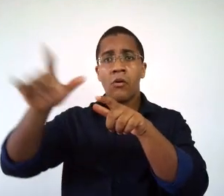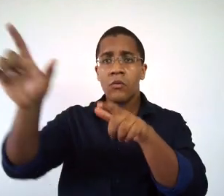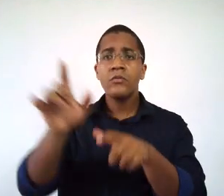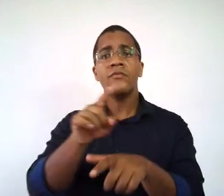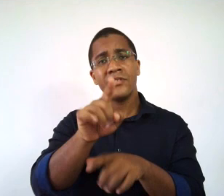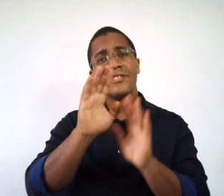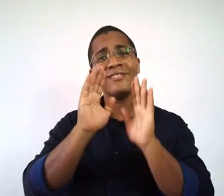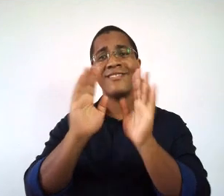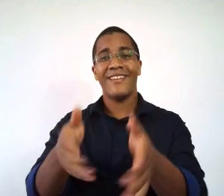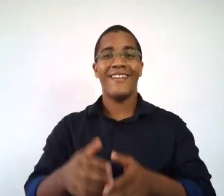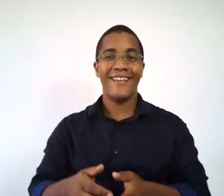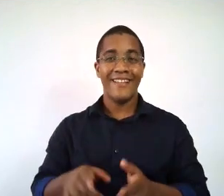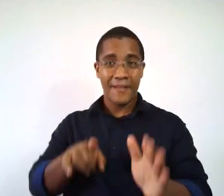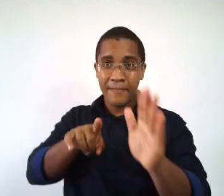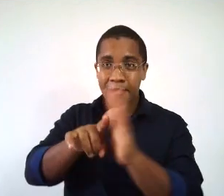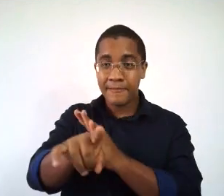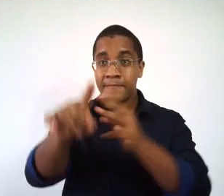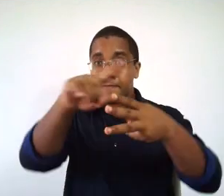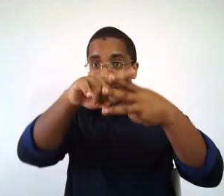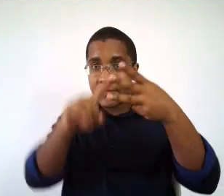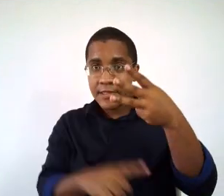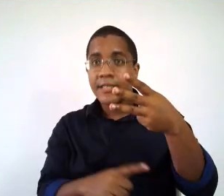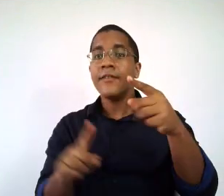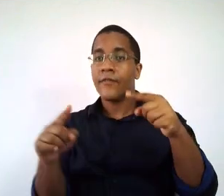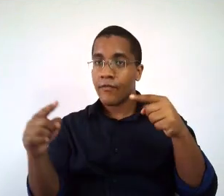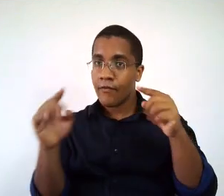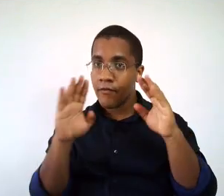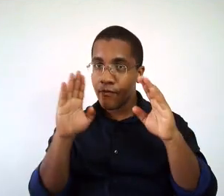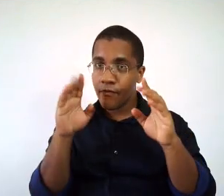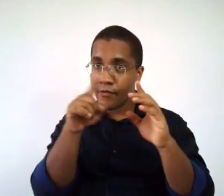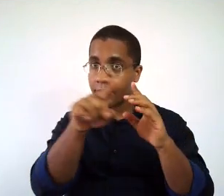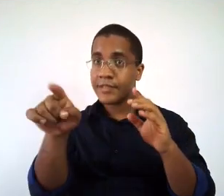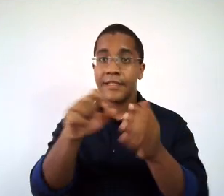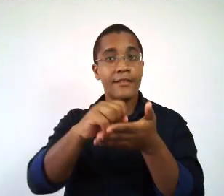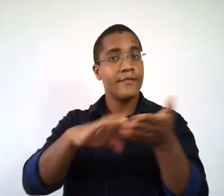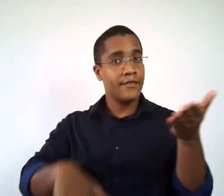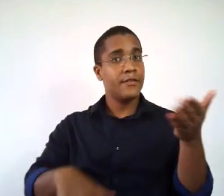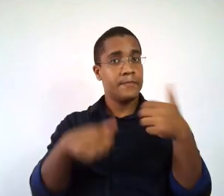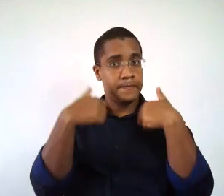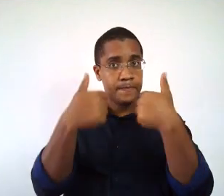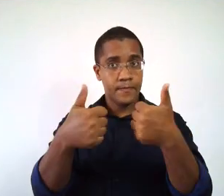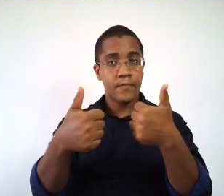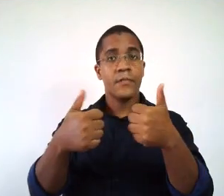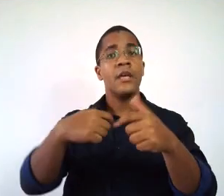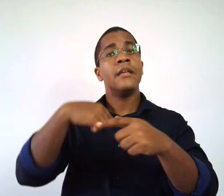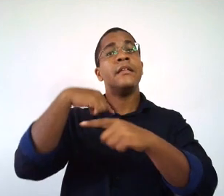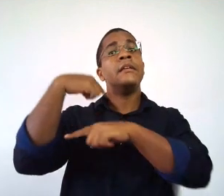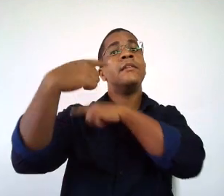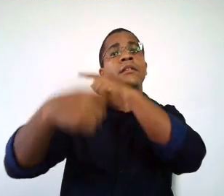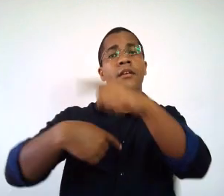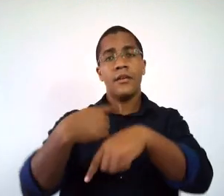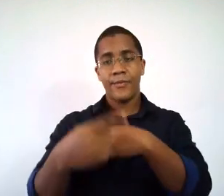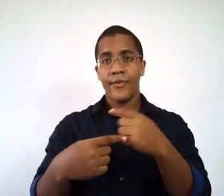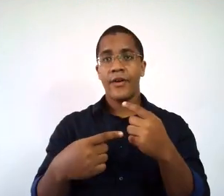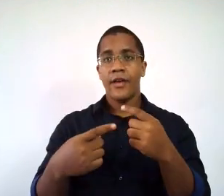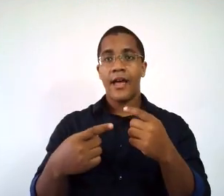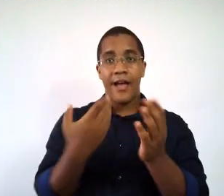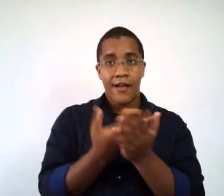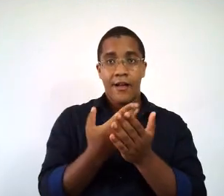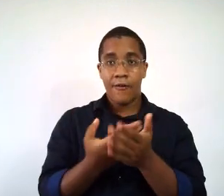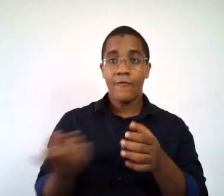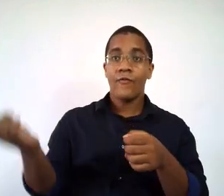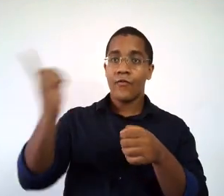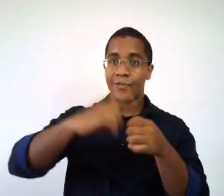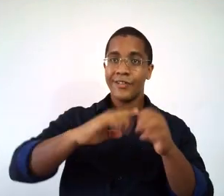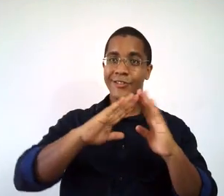Então, essas são as três perguntas que a gente deixa para vocês como atividade. Que você pode depois,